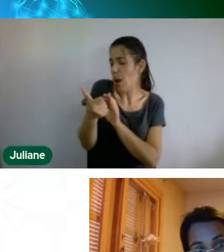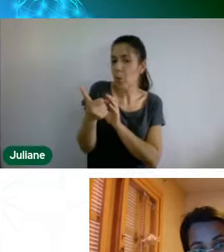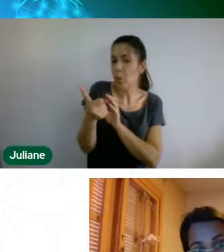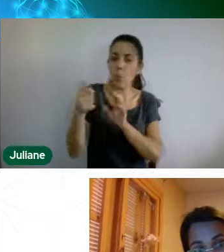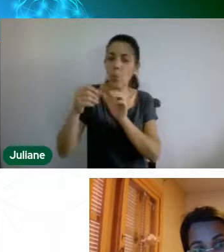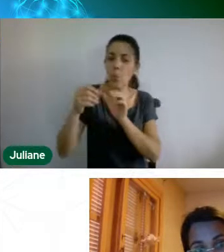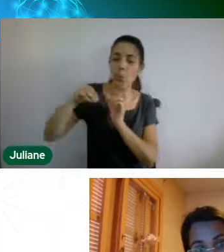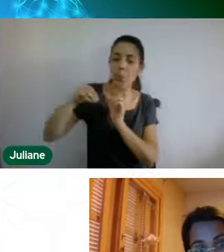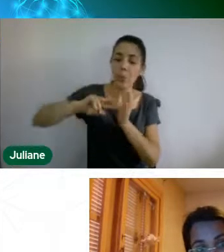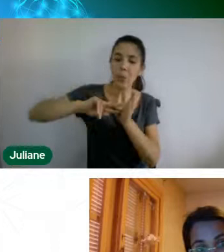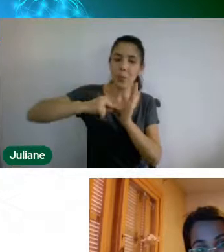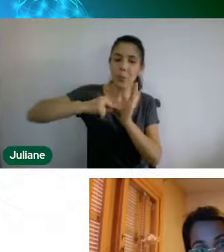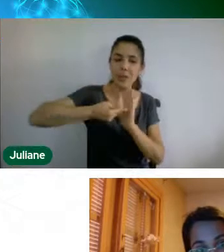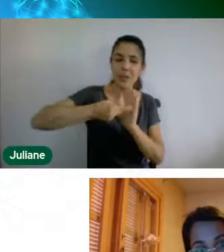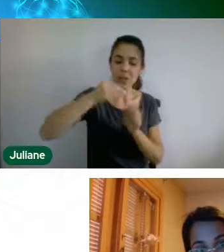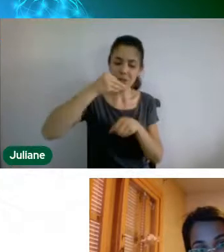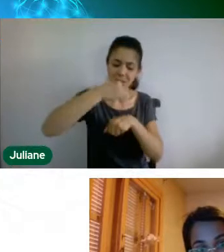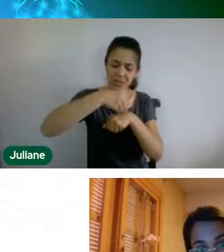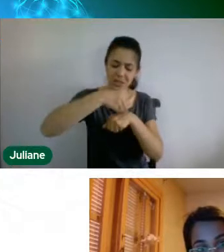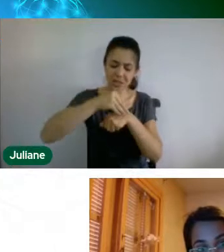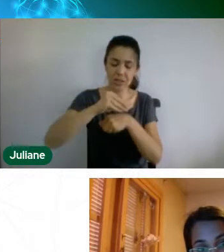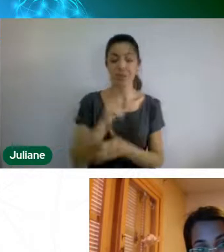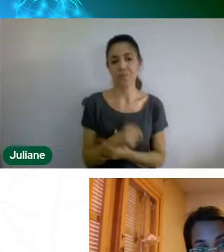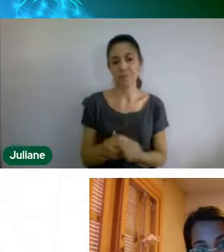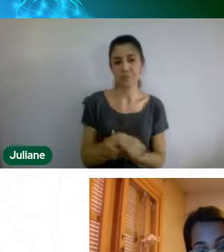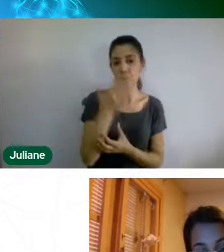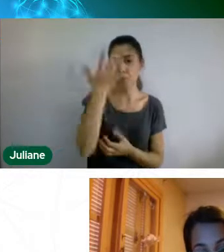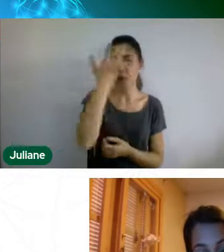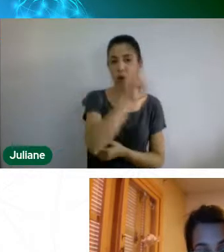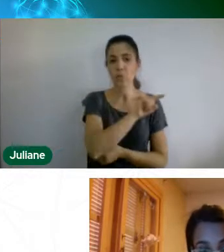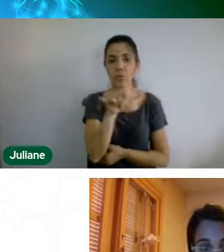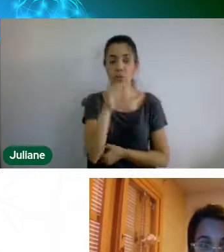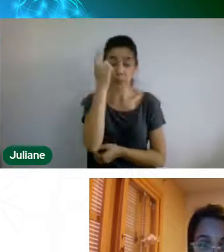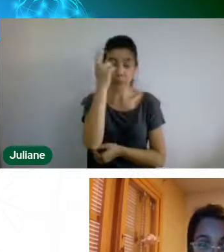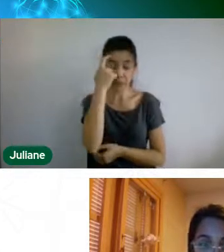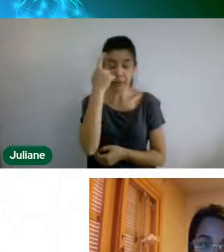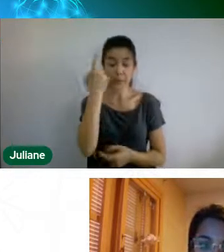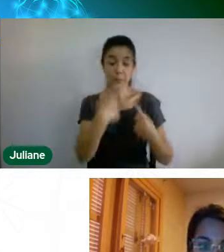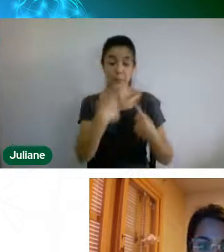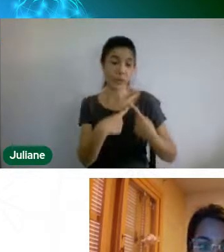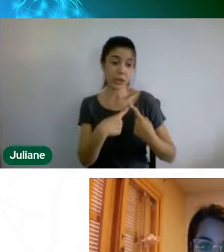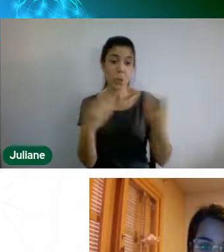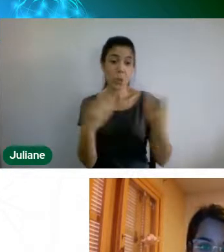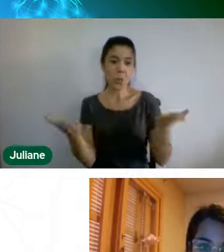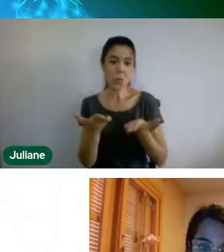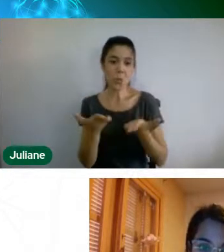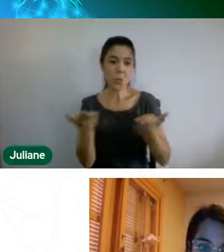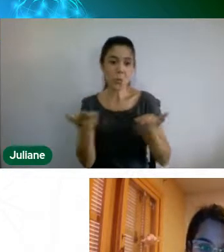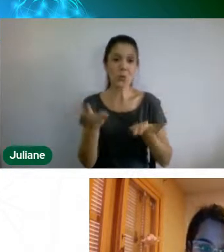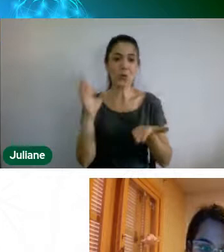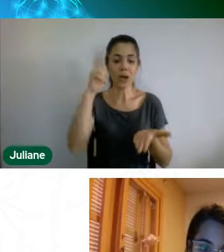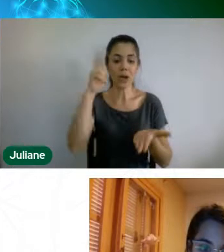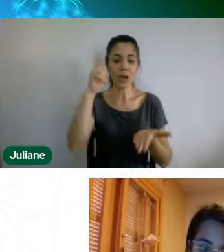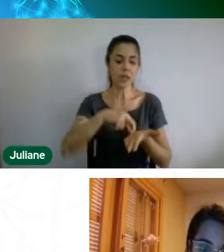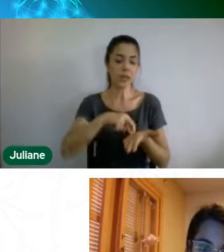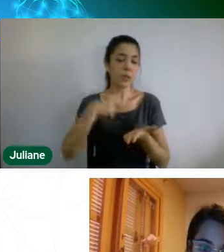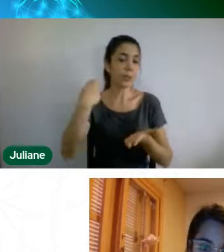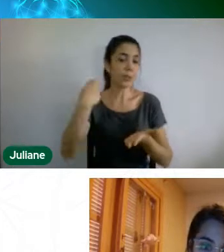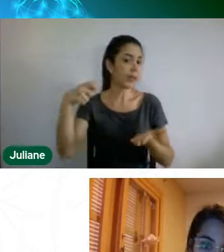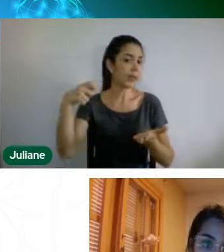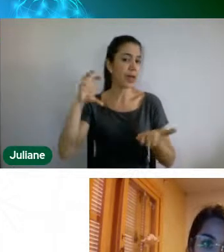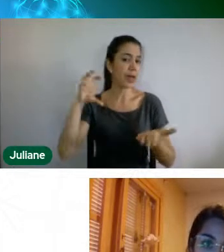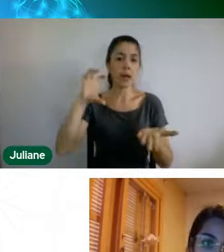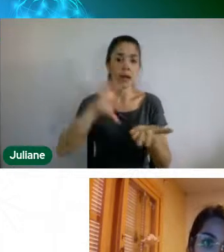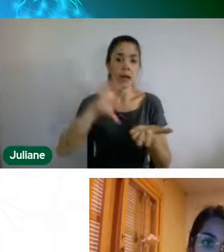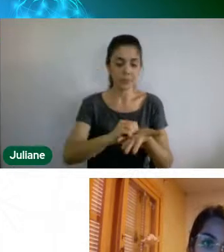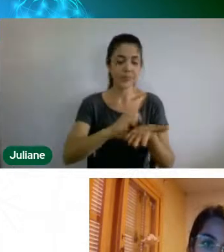porque a gente vive num mundo que é muito, as coisas palpáveis, infelizmente, a gente sabe que as coisas estão corretas, mas a gente precisa às de números para dizer, bom,